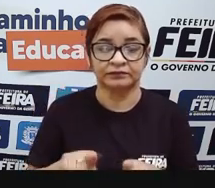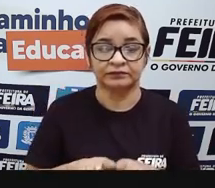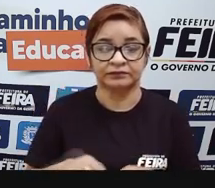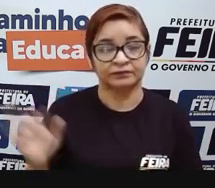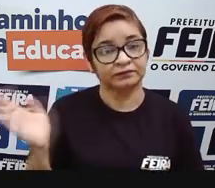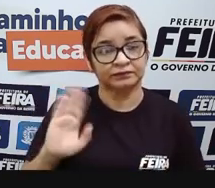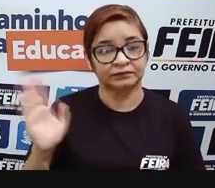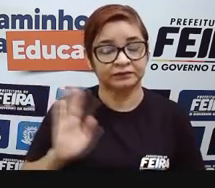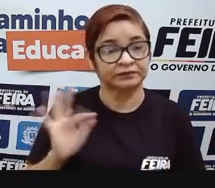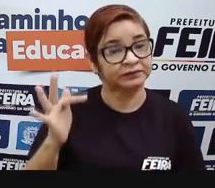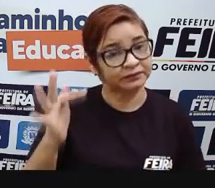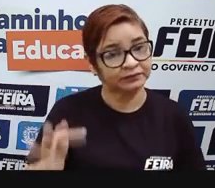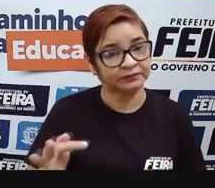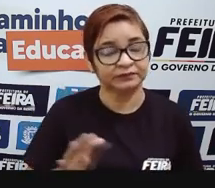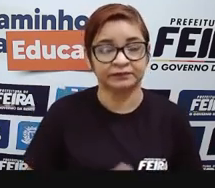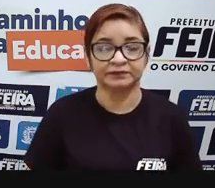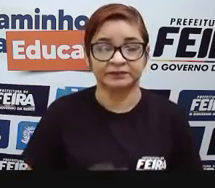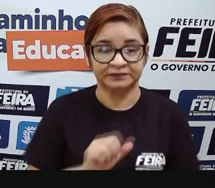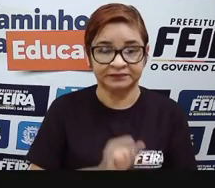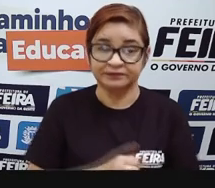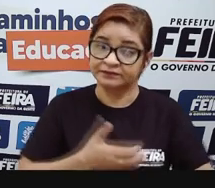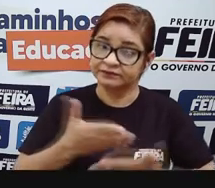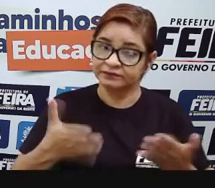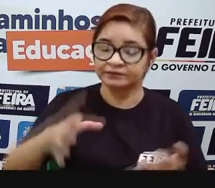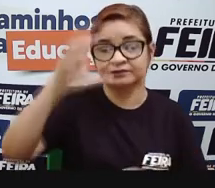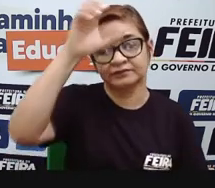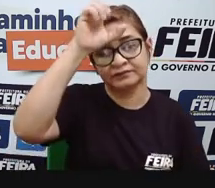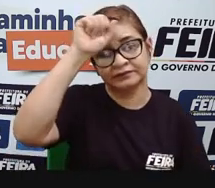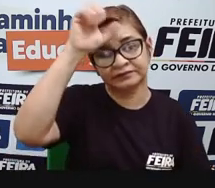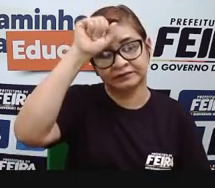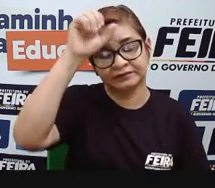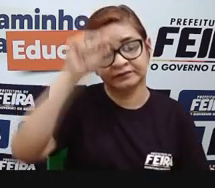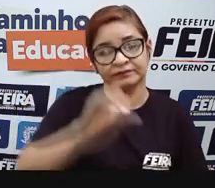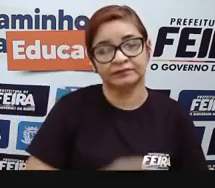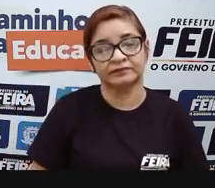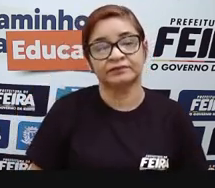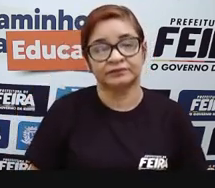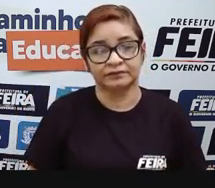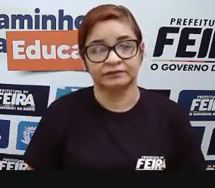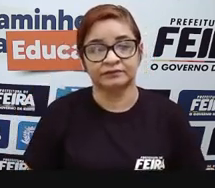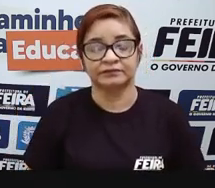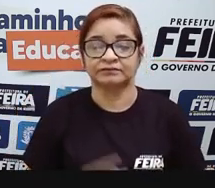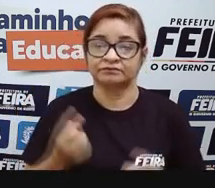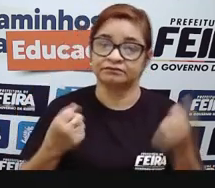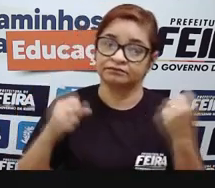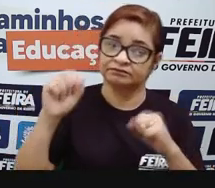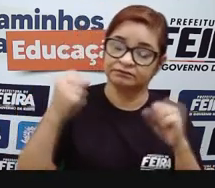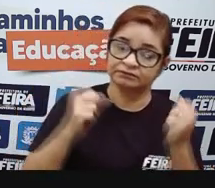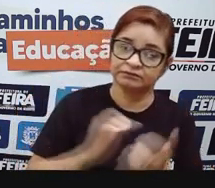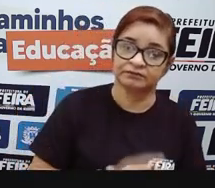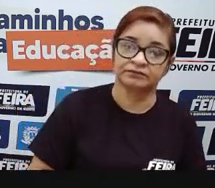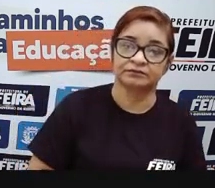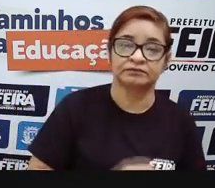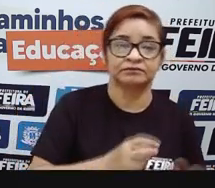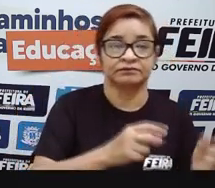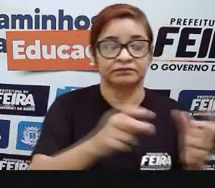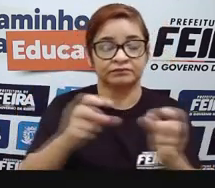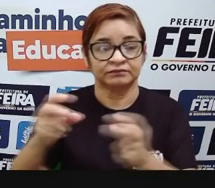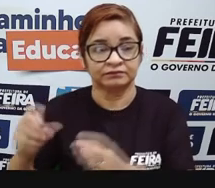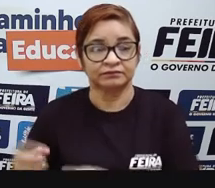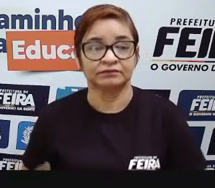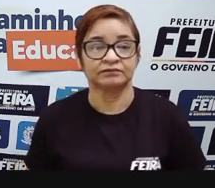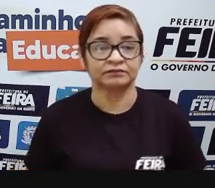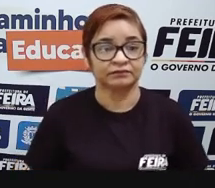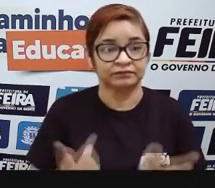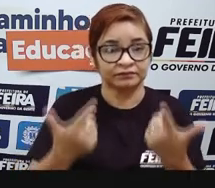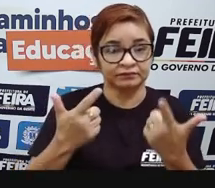a próxima aula, espero que vocês tenham aprendido um pouco sobre o que é comércio, o é indústria e as atividades econômicas da tua cidade,